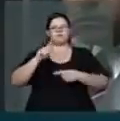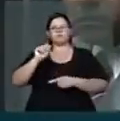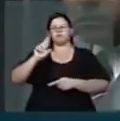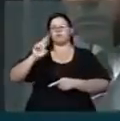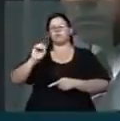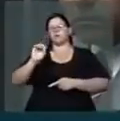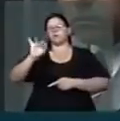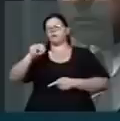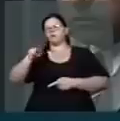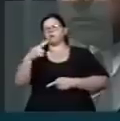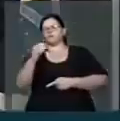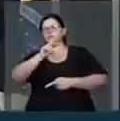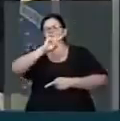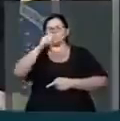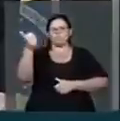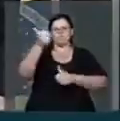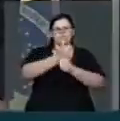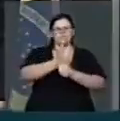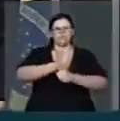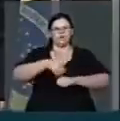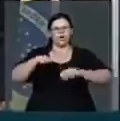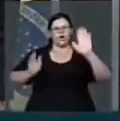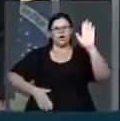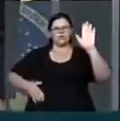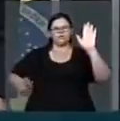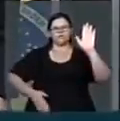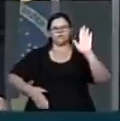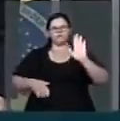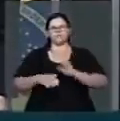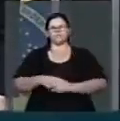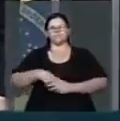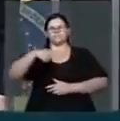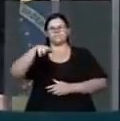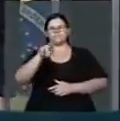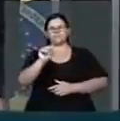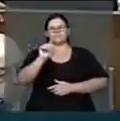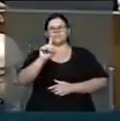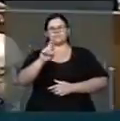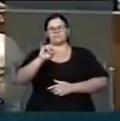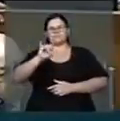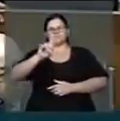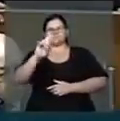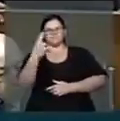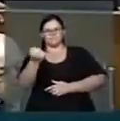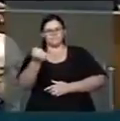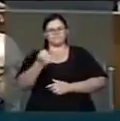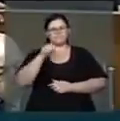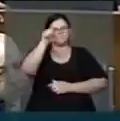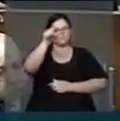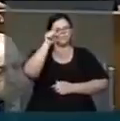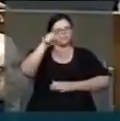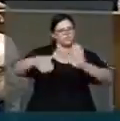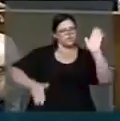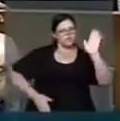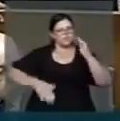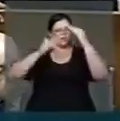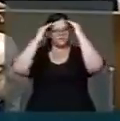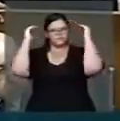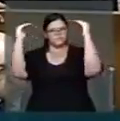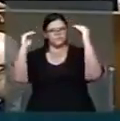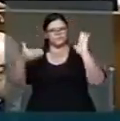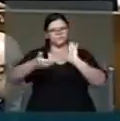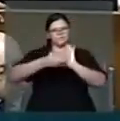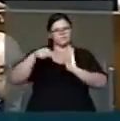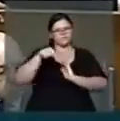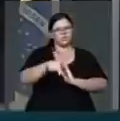tribuna. Chefe de quadrilha. Chefe de quadrilha. Respeite essa casa.